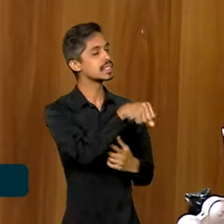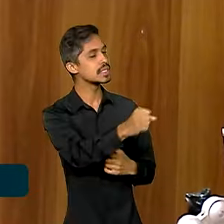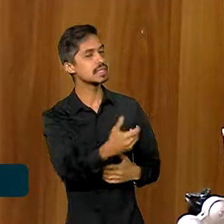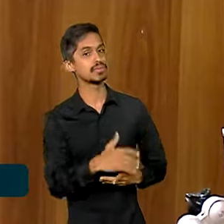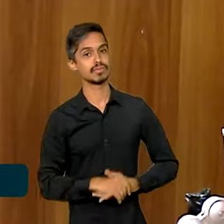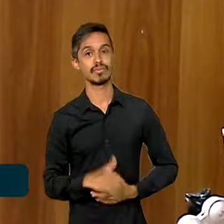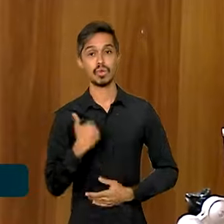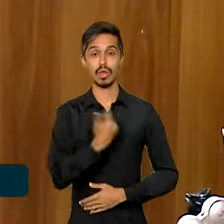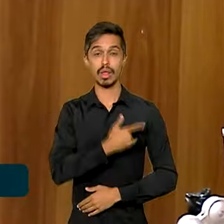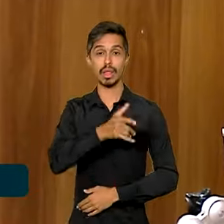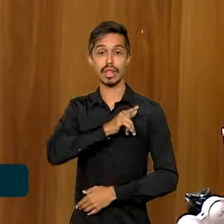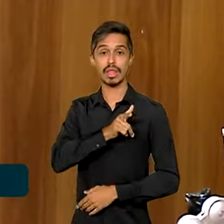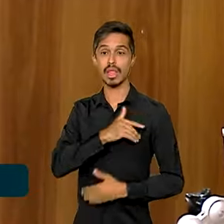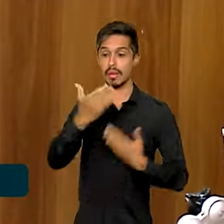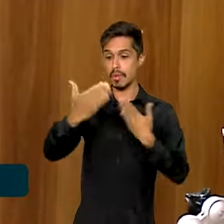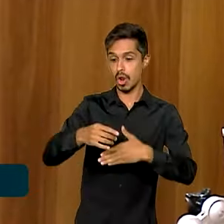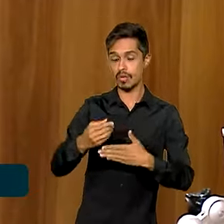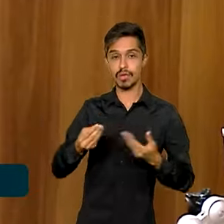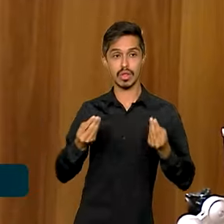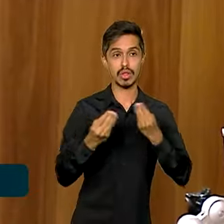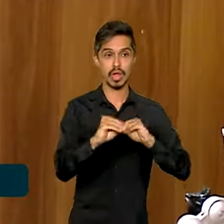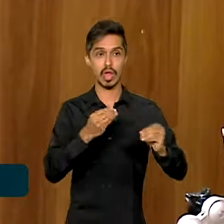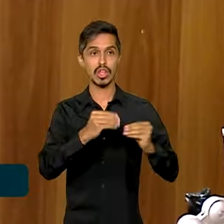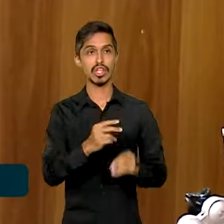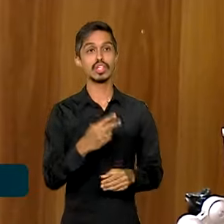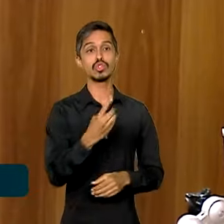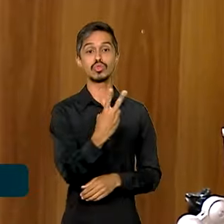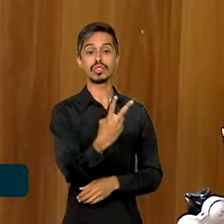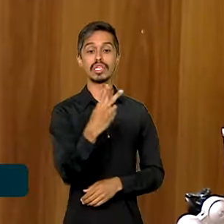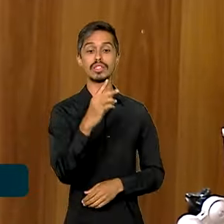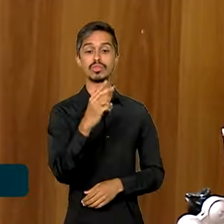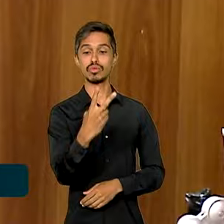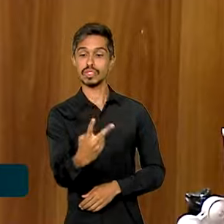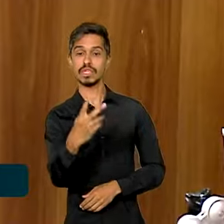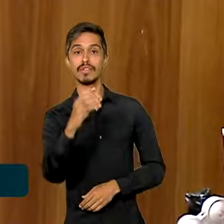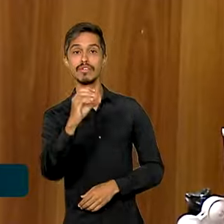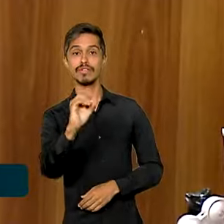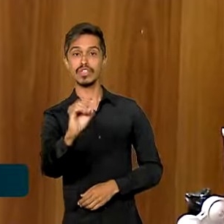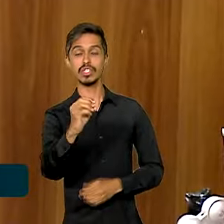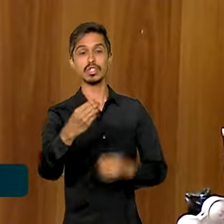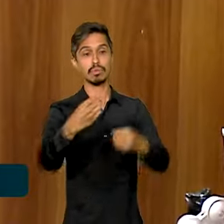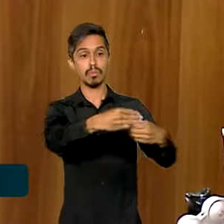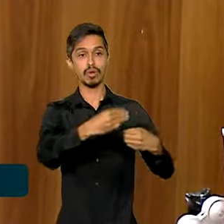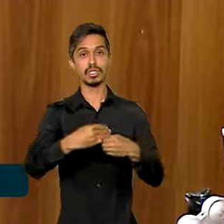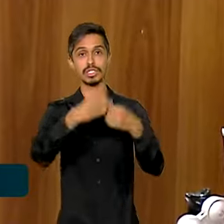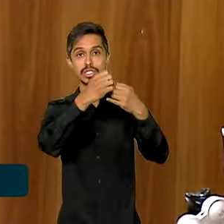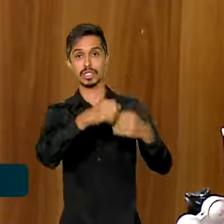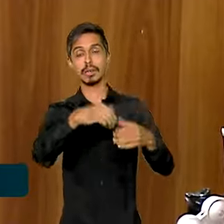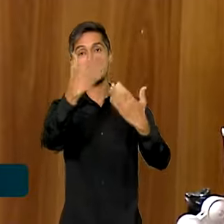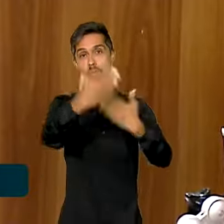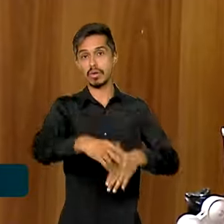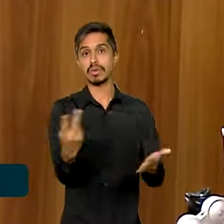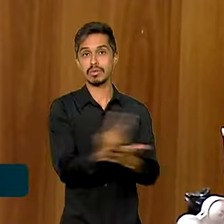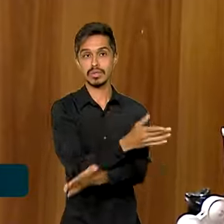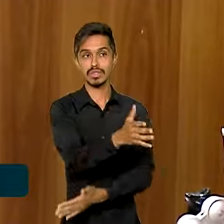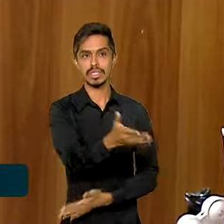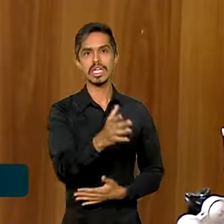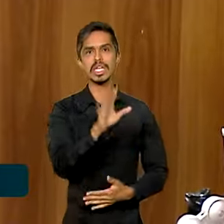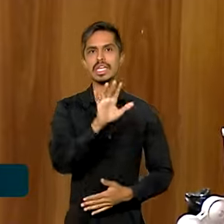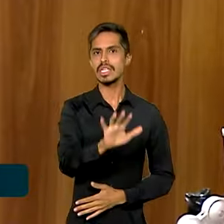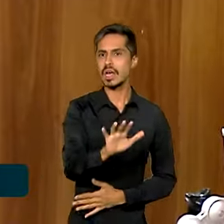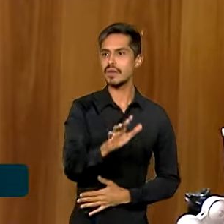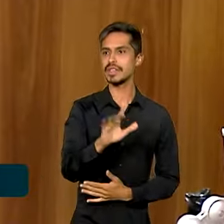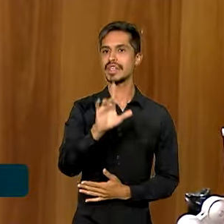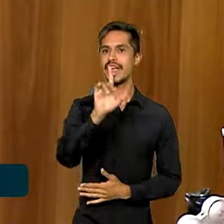as provas serão aplicadas em 220 municípios. Então, isso por si só já é uma